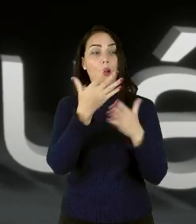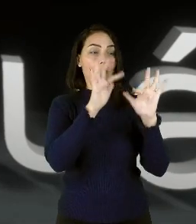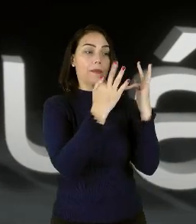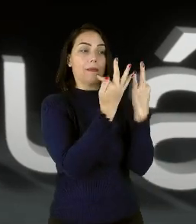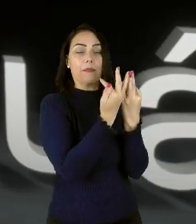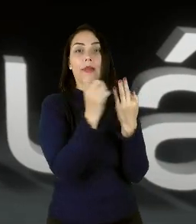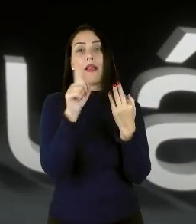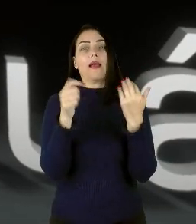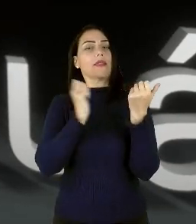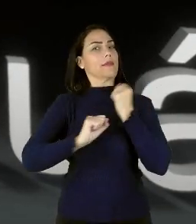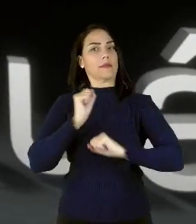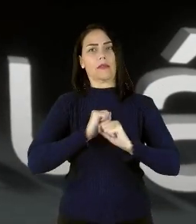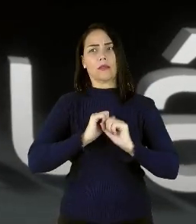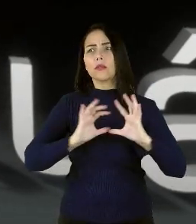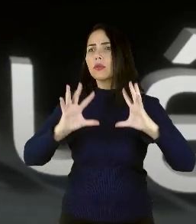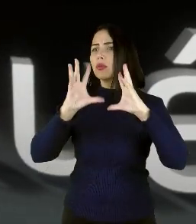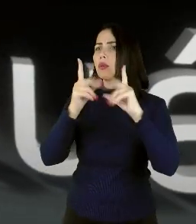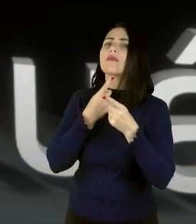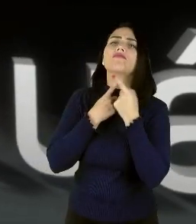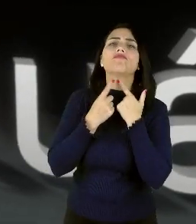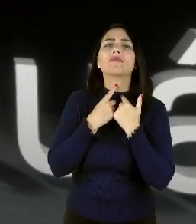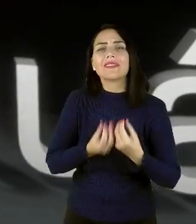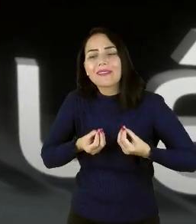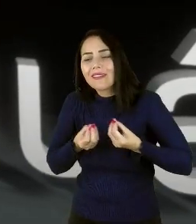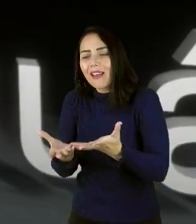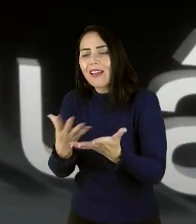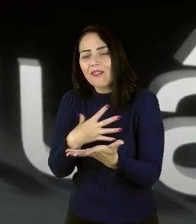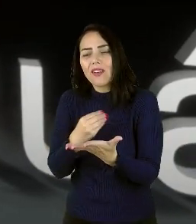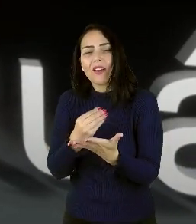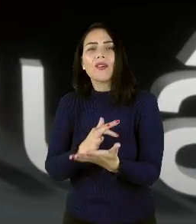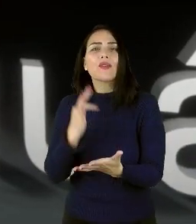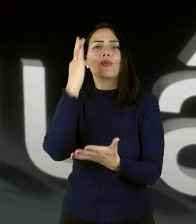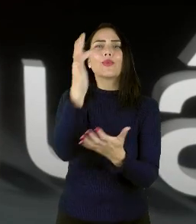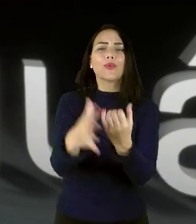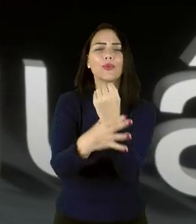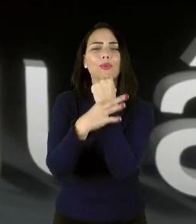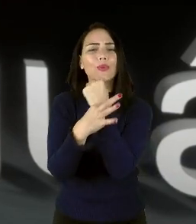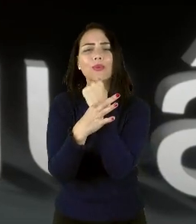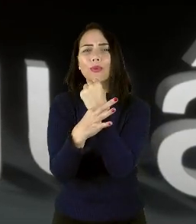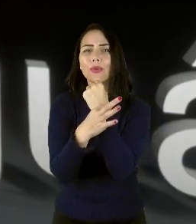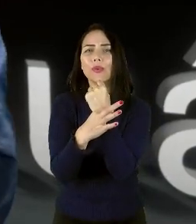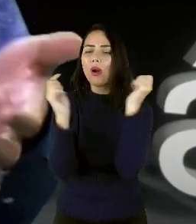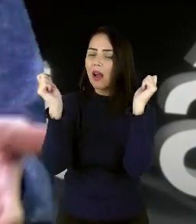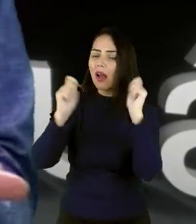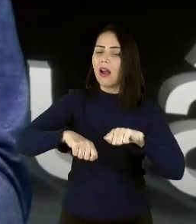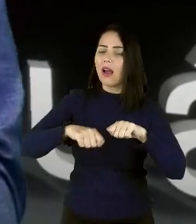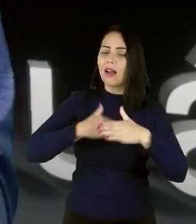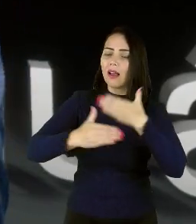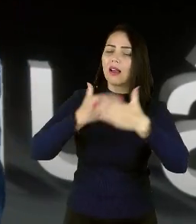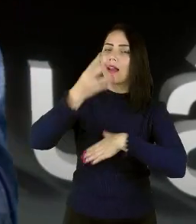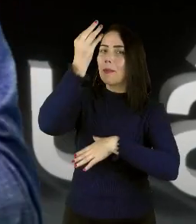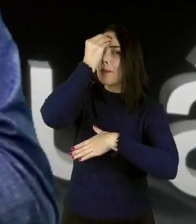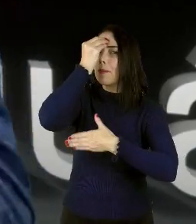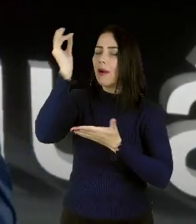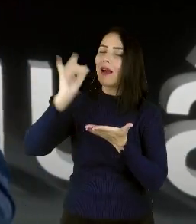é grande. Todos têm o desejo de dar aos seus filhos um futuro seguro, onde possam construir memórias afetivas.